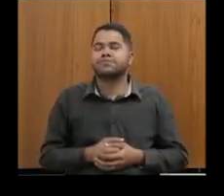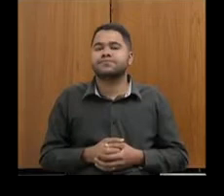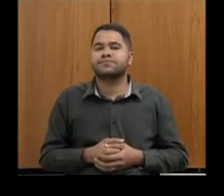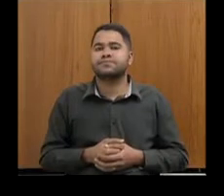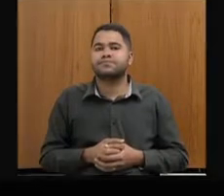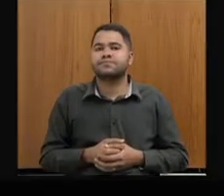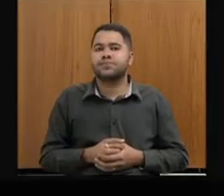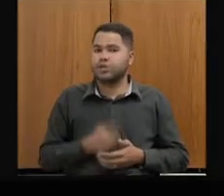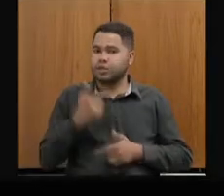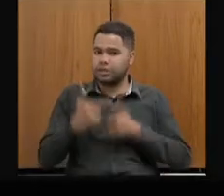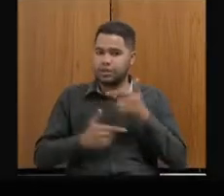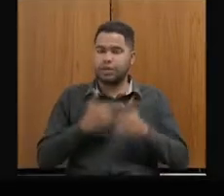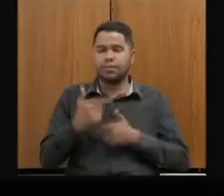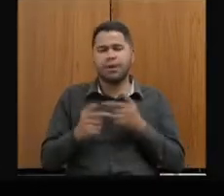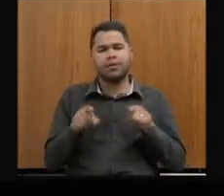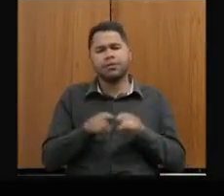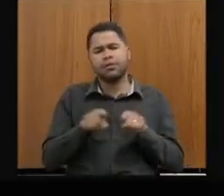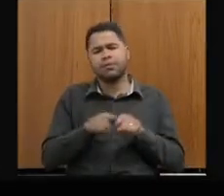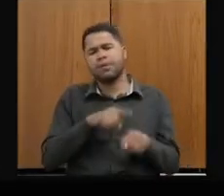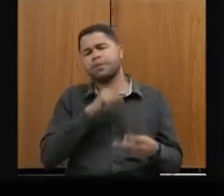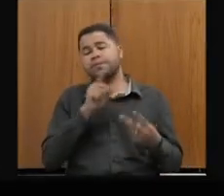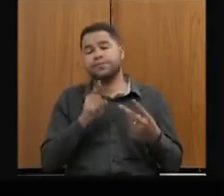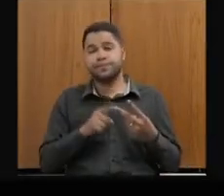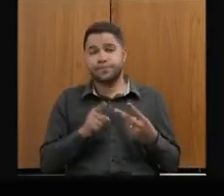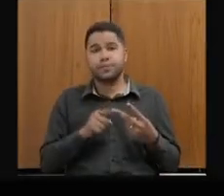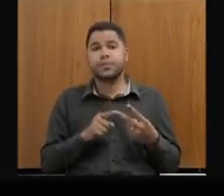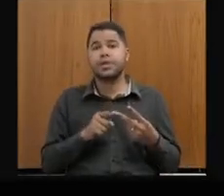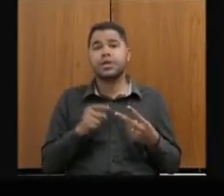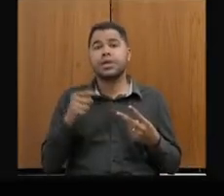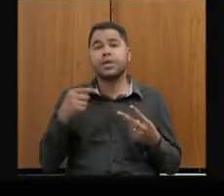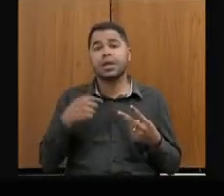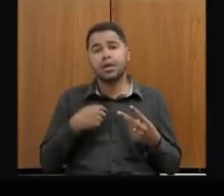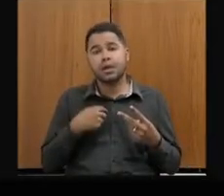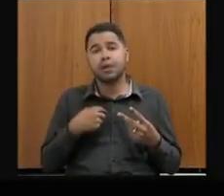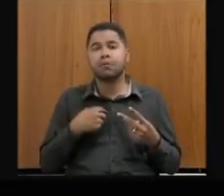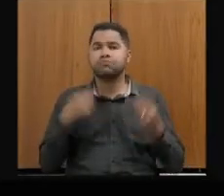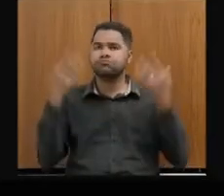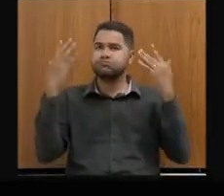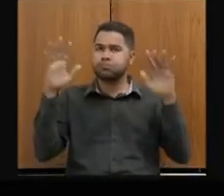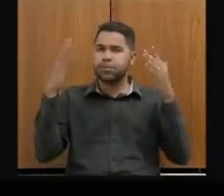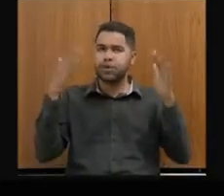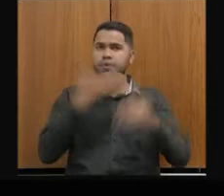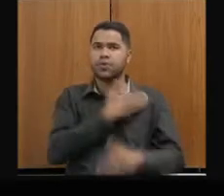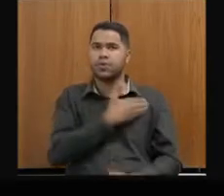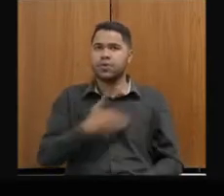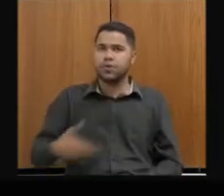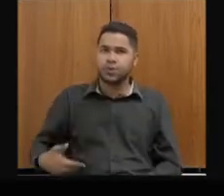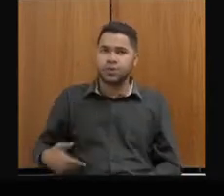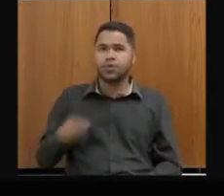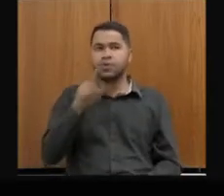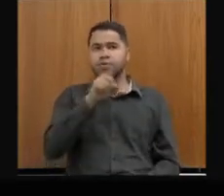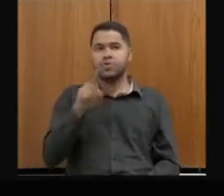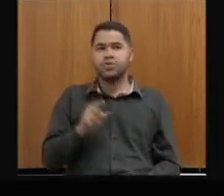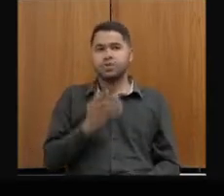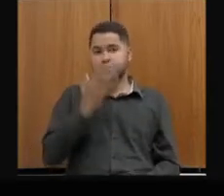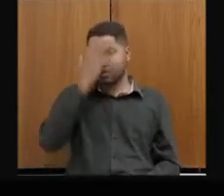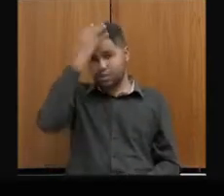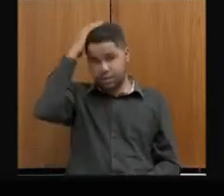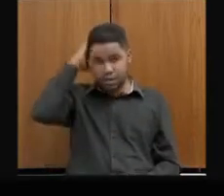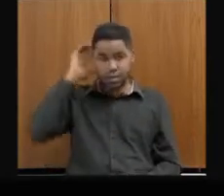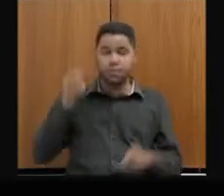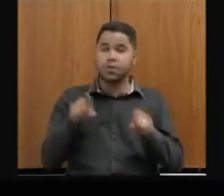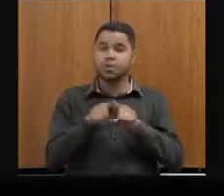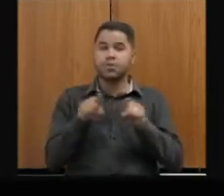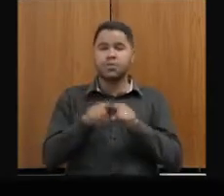tamanho do trabalho. E de outro modo, o que eu tenho aqui mesmo é parabenizar, parabenizar o governo, o governo Romeu Zema, e da mesma forma